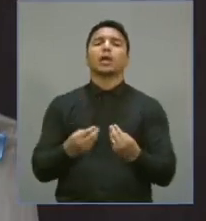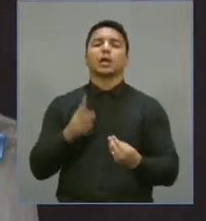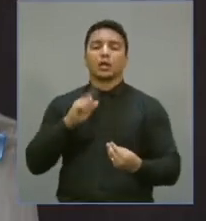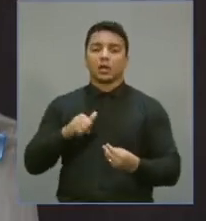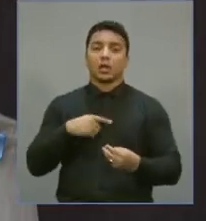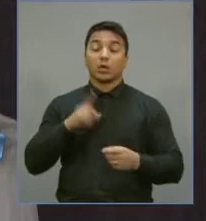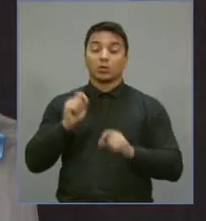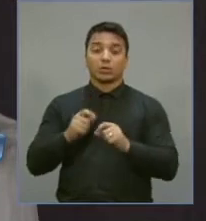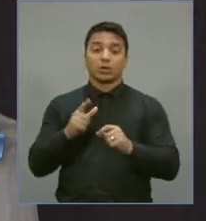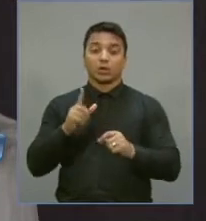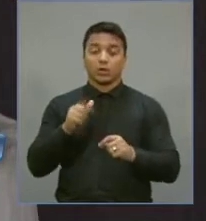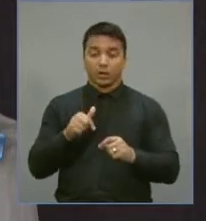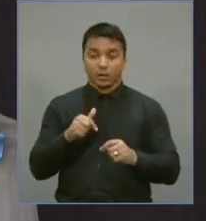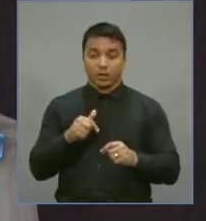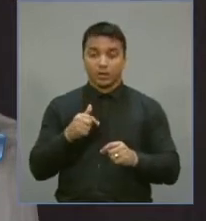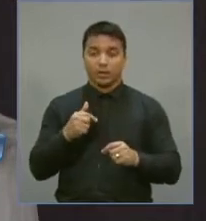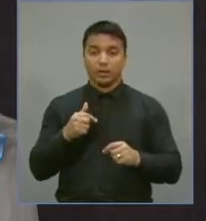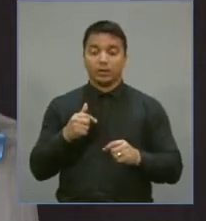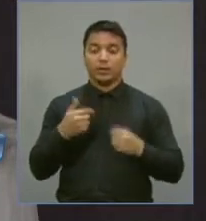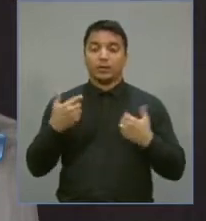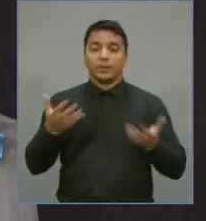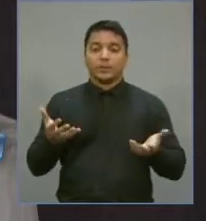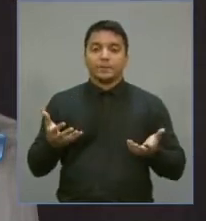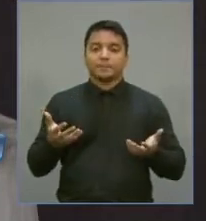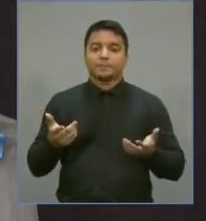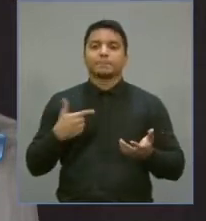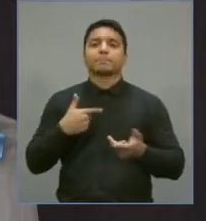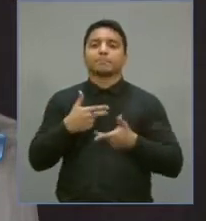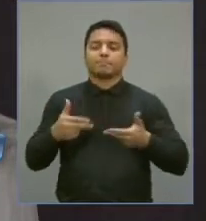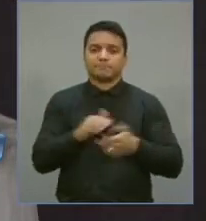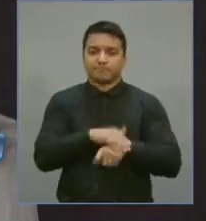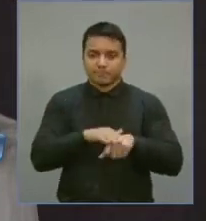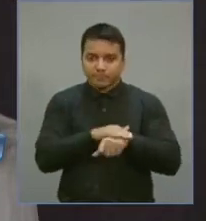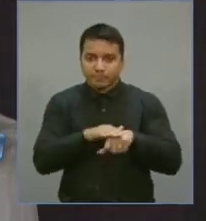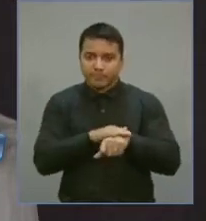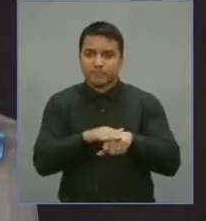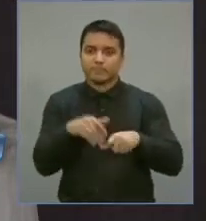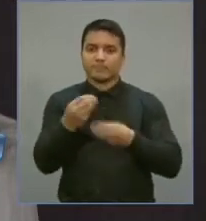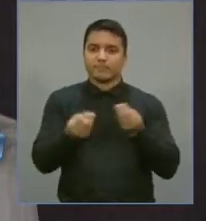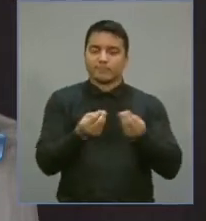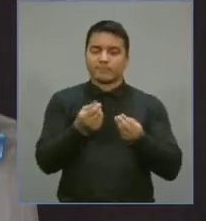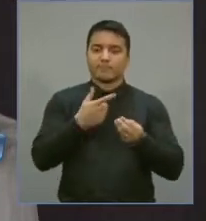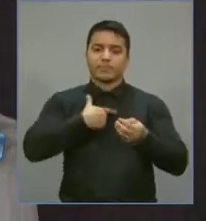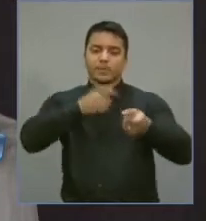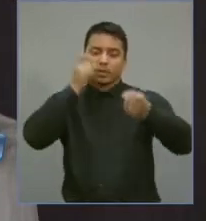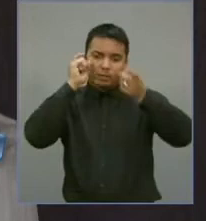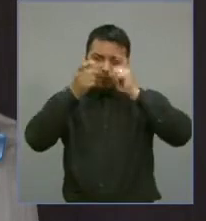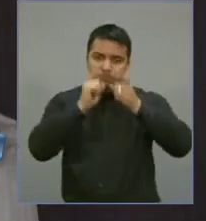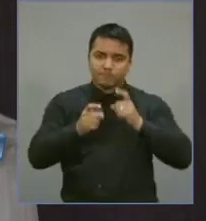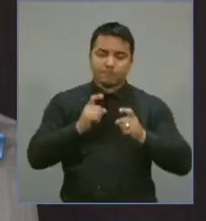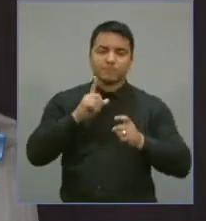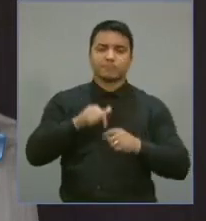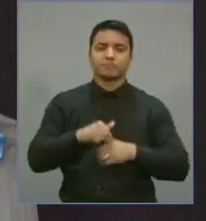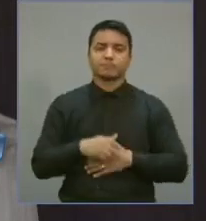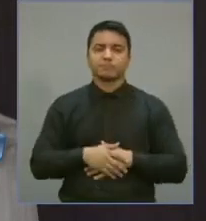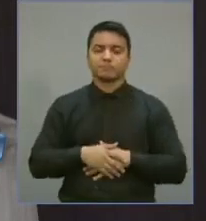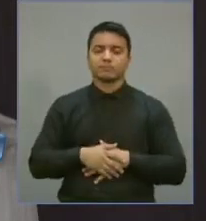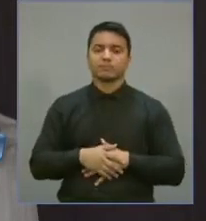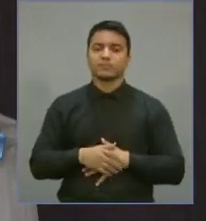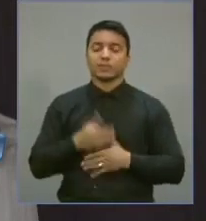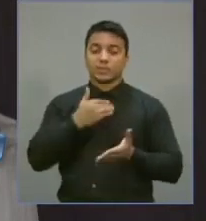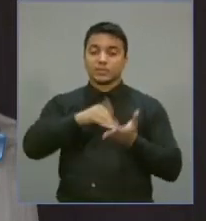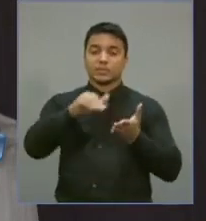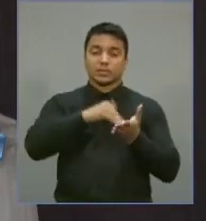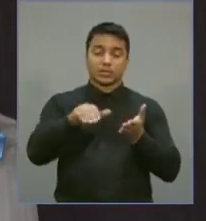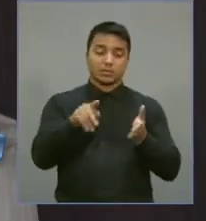abra negociação com a